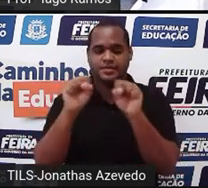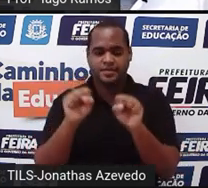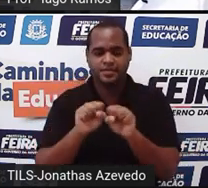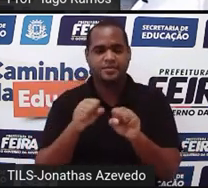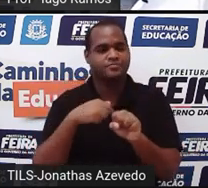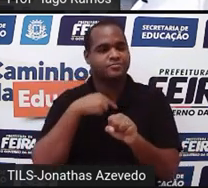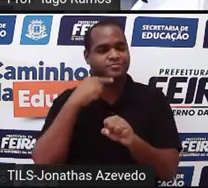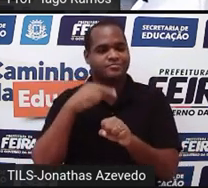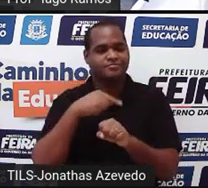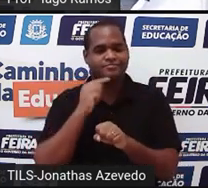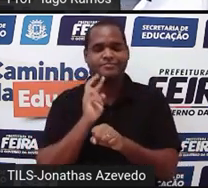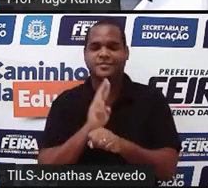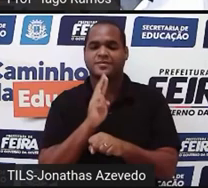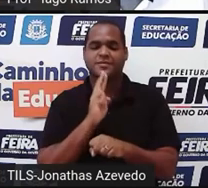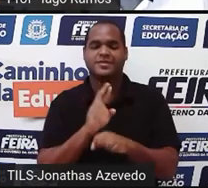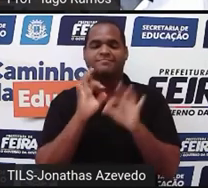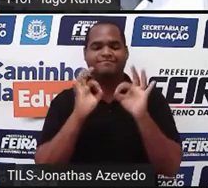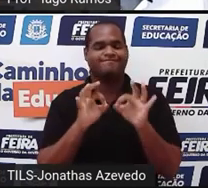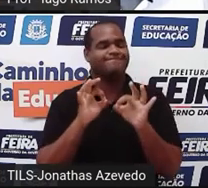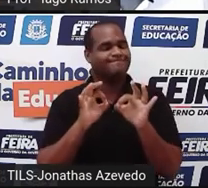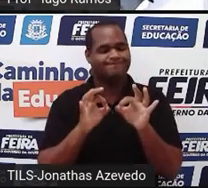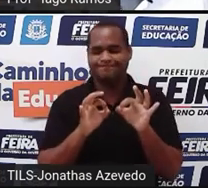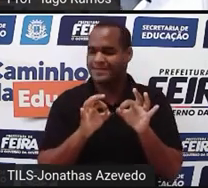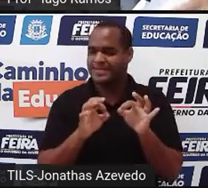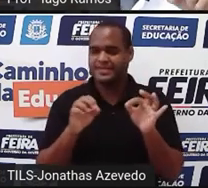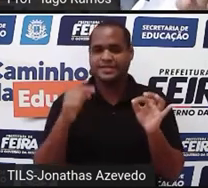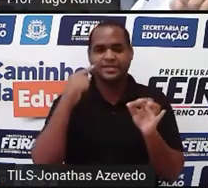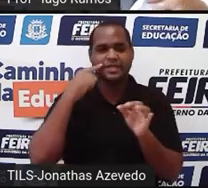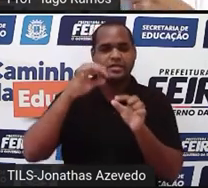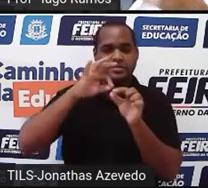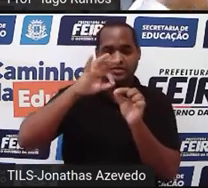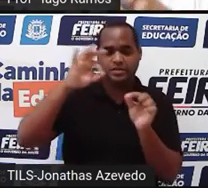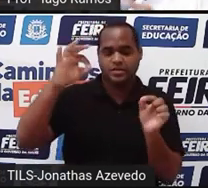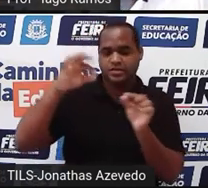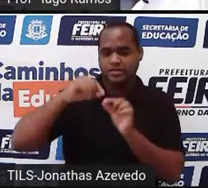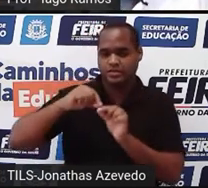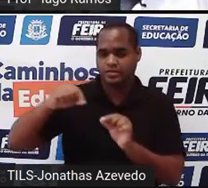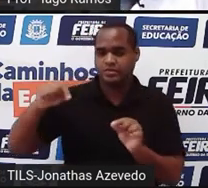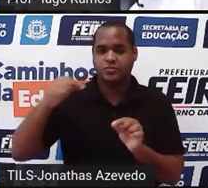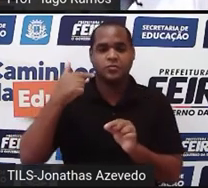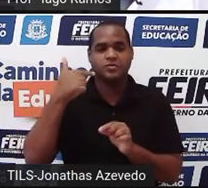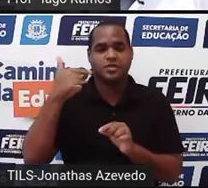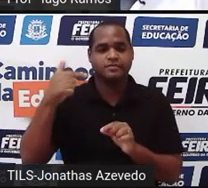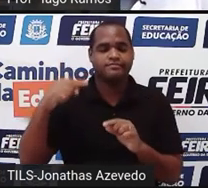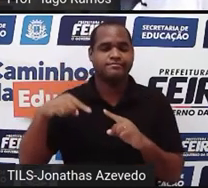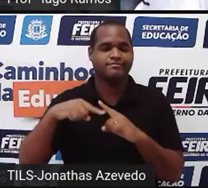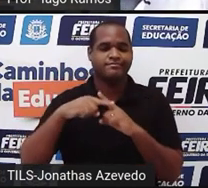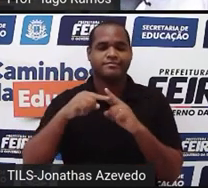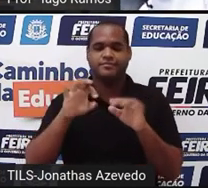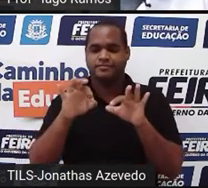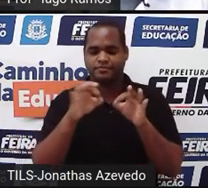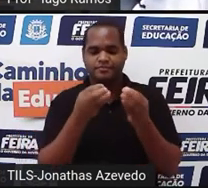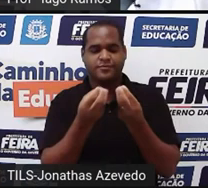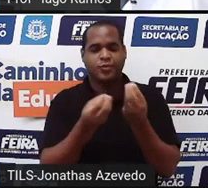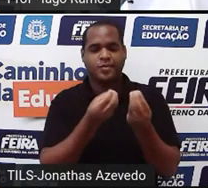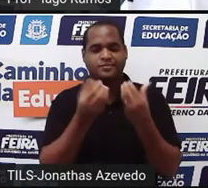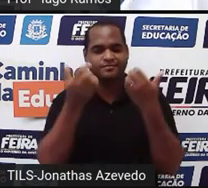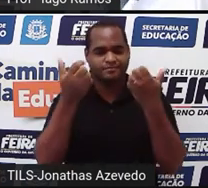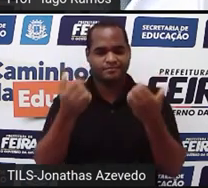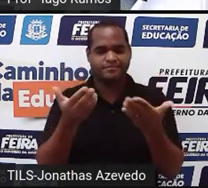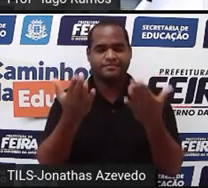solução. É quando as retas aparecem assim, não tendo cruzamento. então vamos organizar esse pensamento.